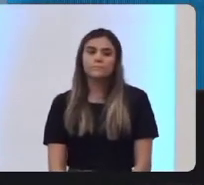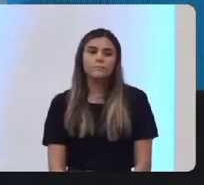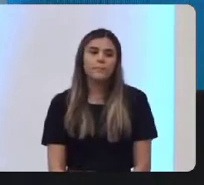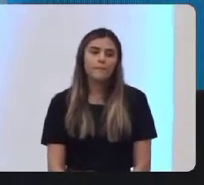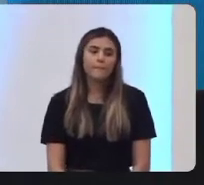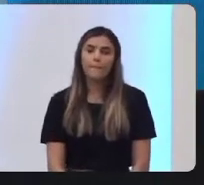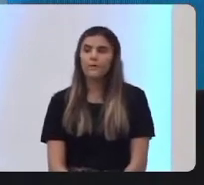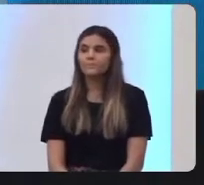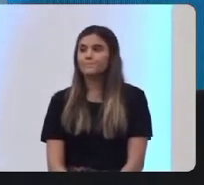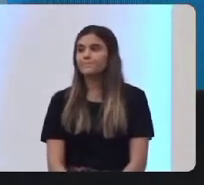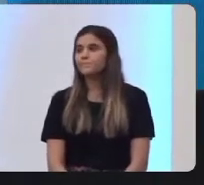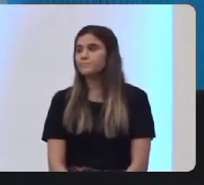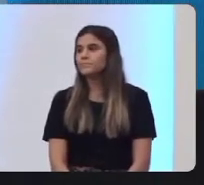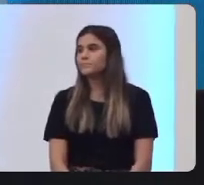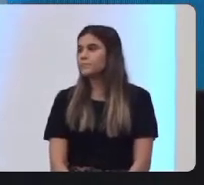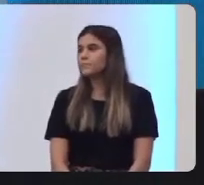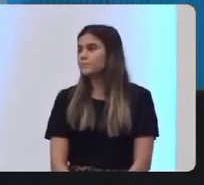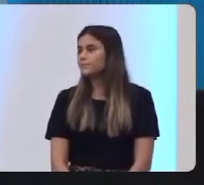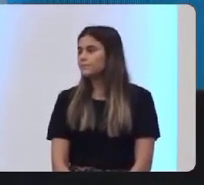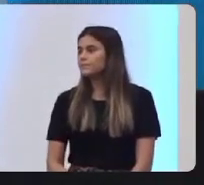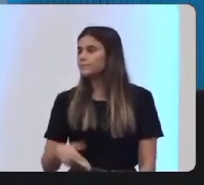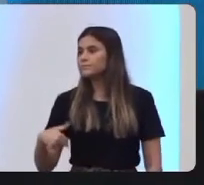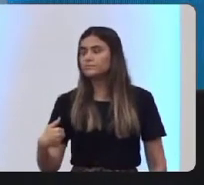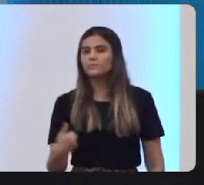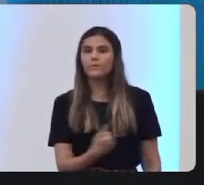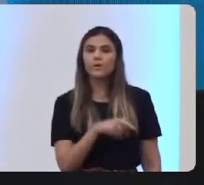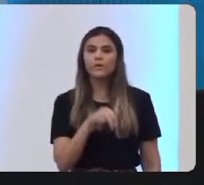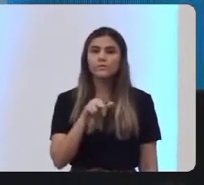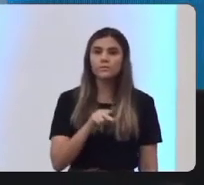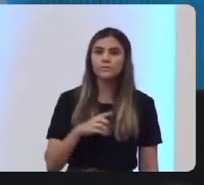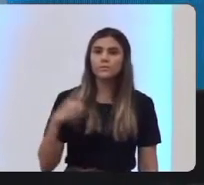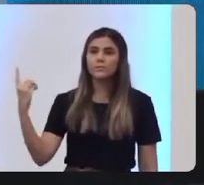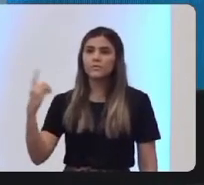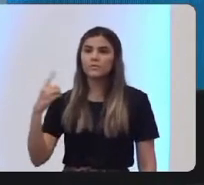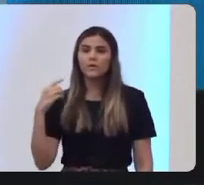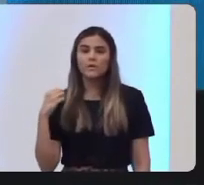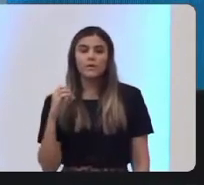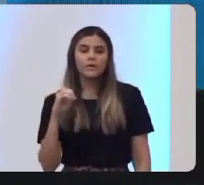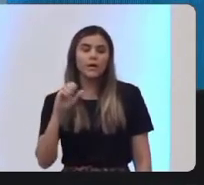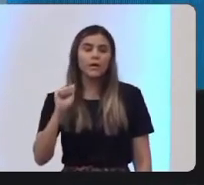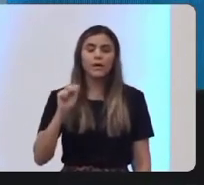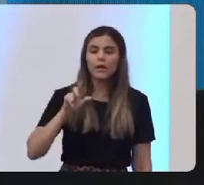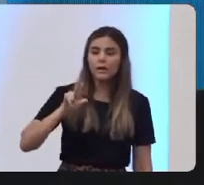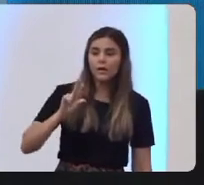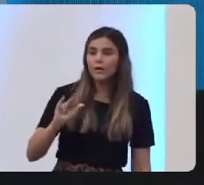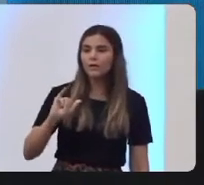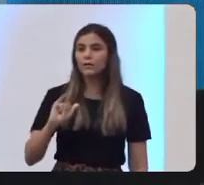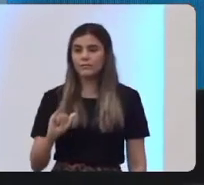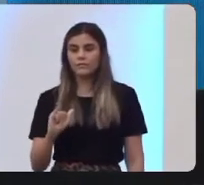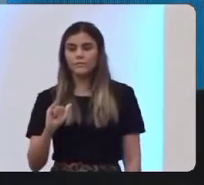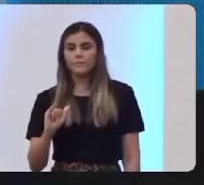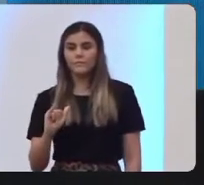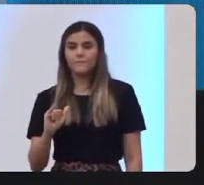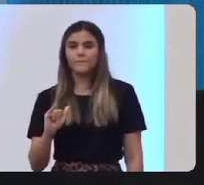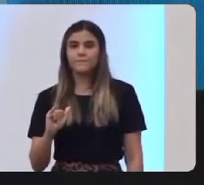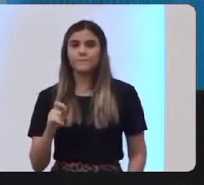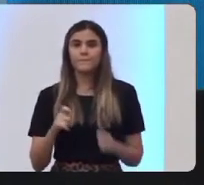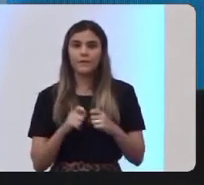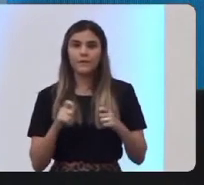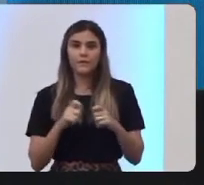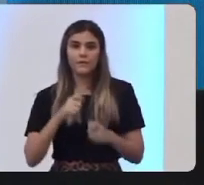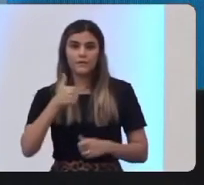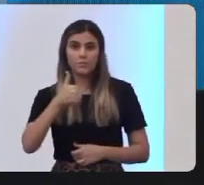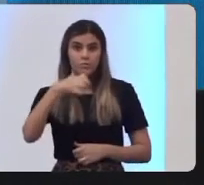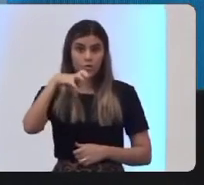Aqui o nosso amado irmão Davi. Está aqui a sua esposa. Estão fazendo 19 anos de